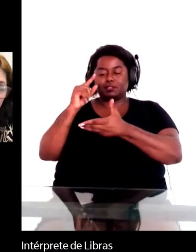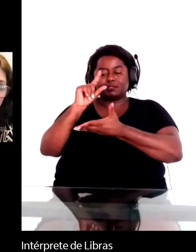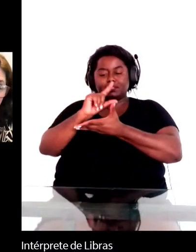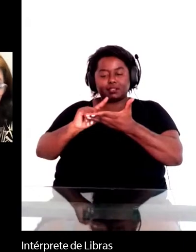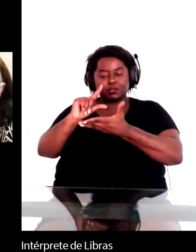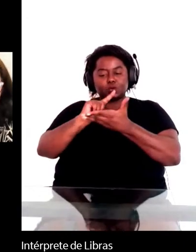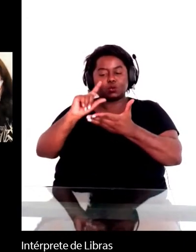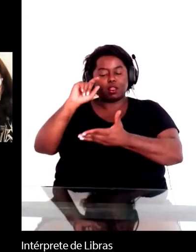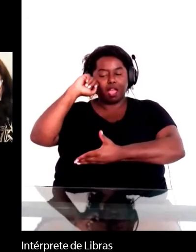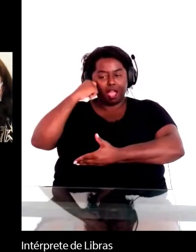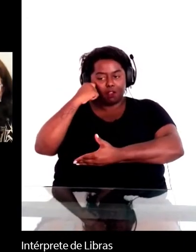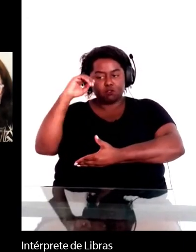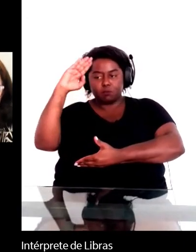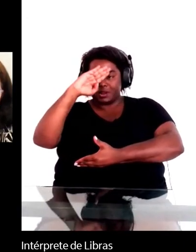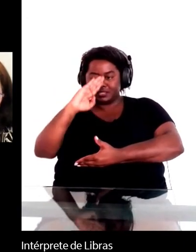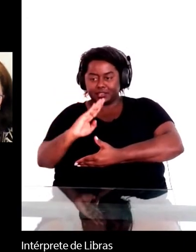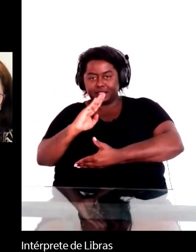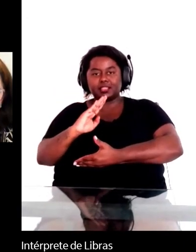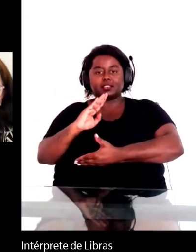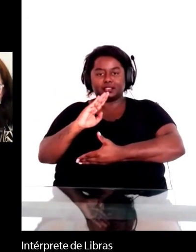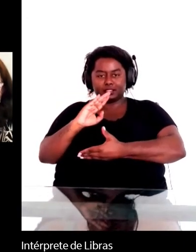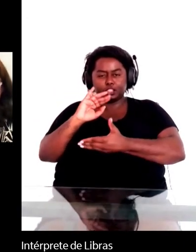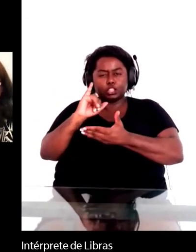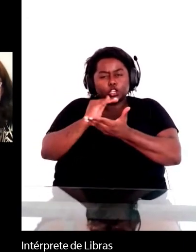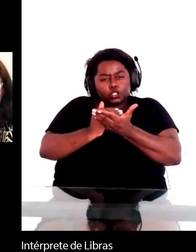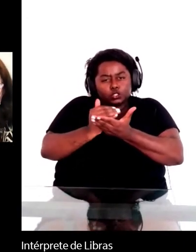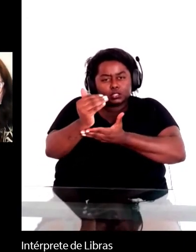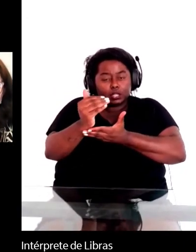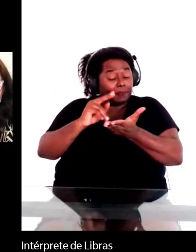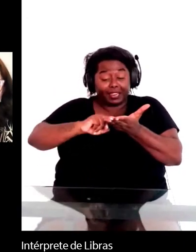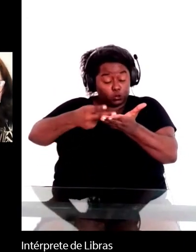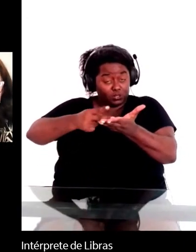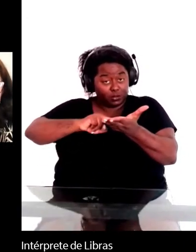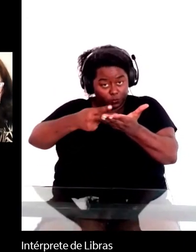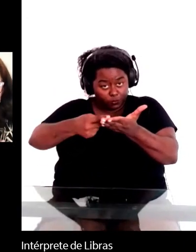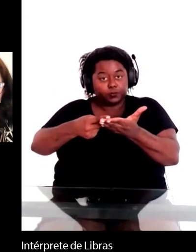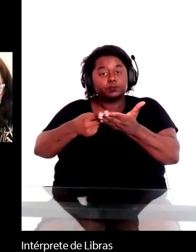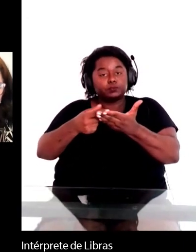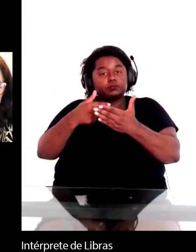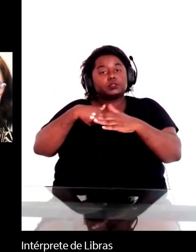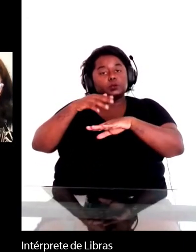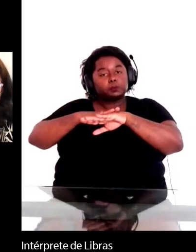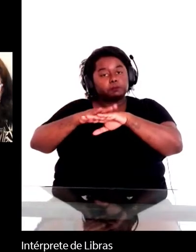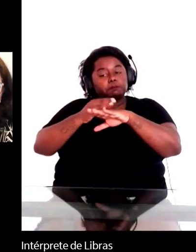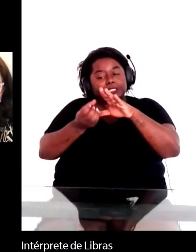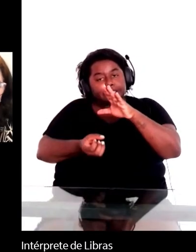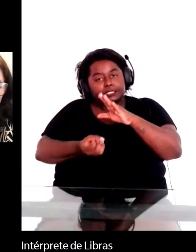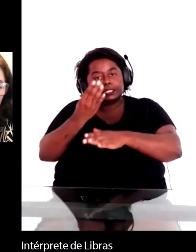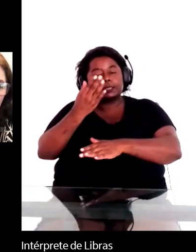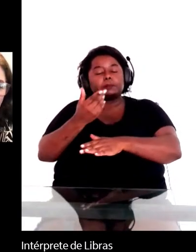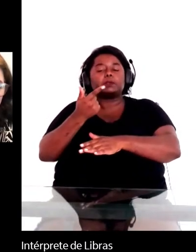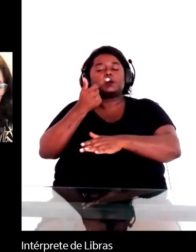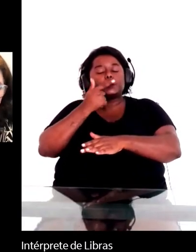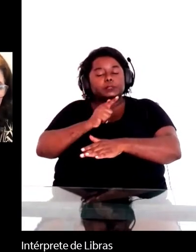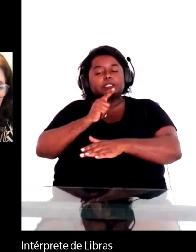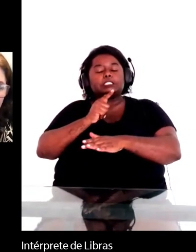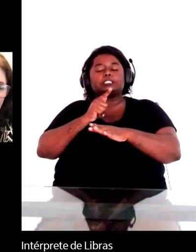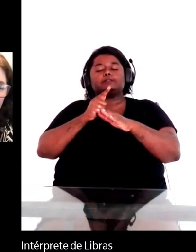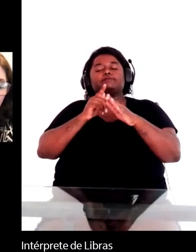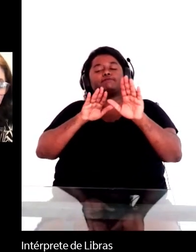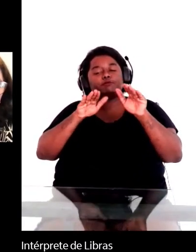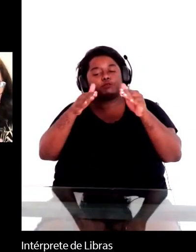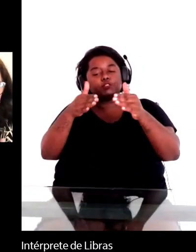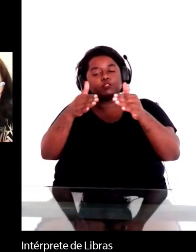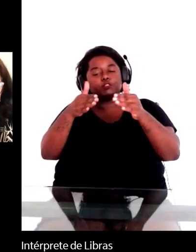que eu criei para responder a essa demanda de ensino de literatura